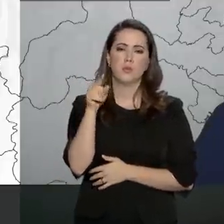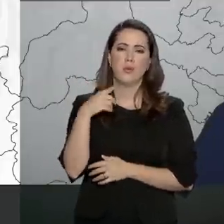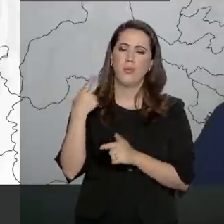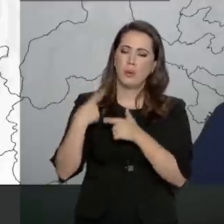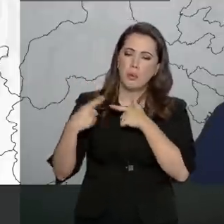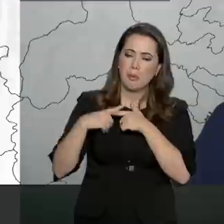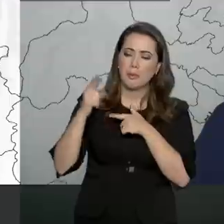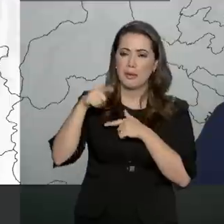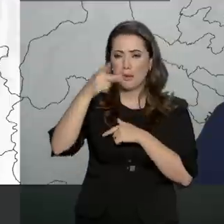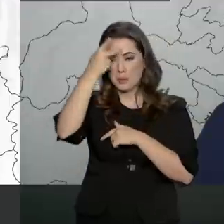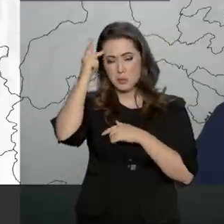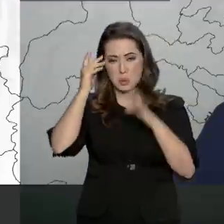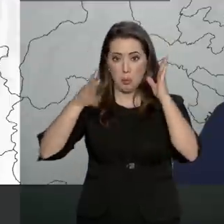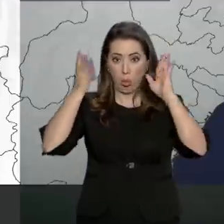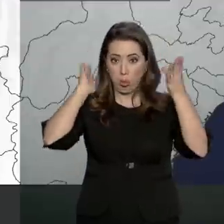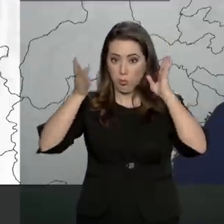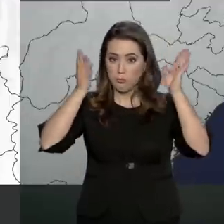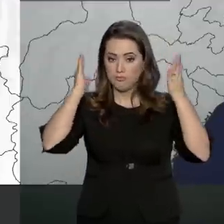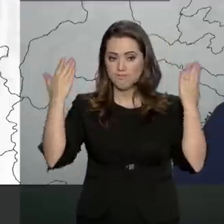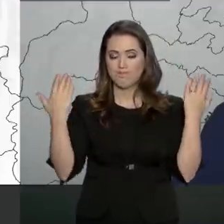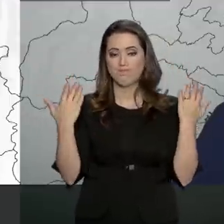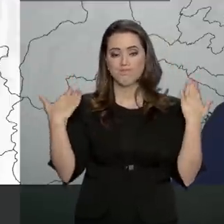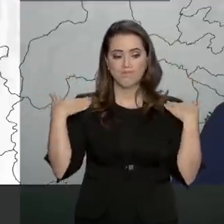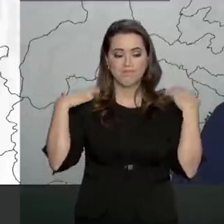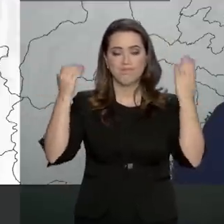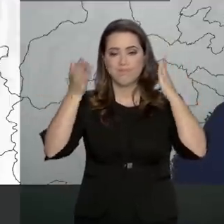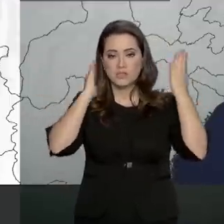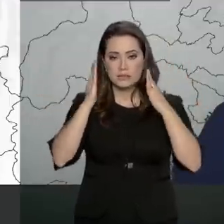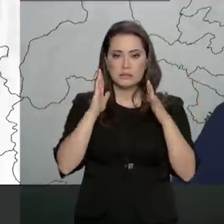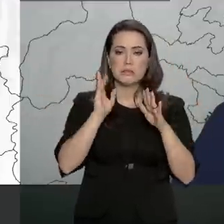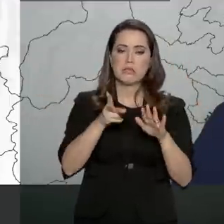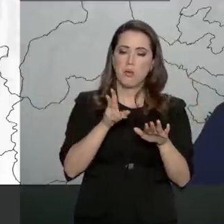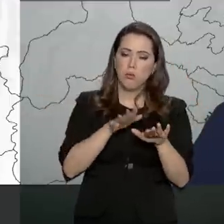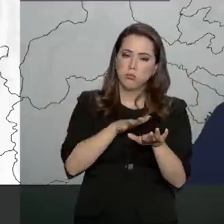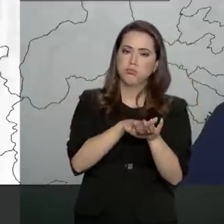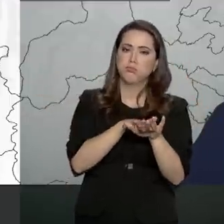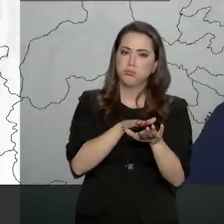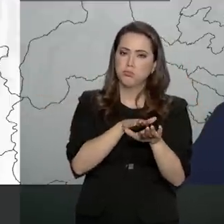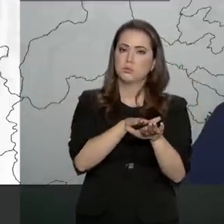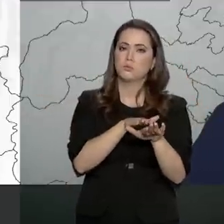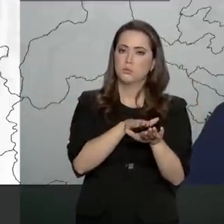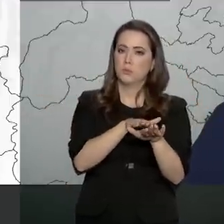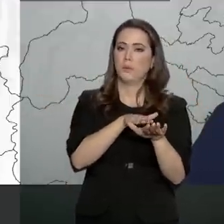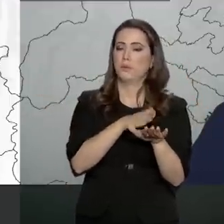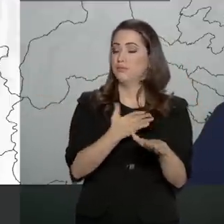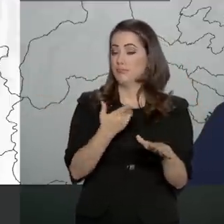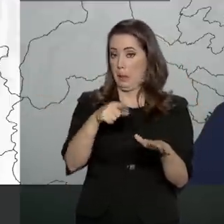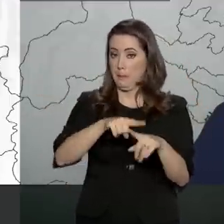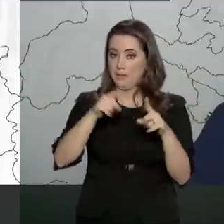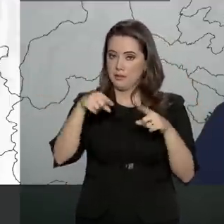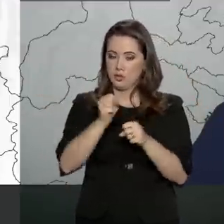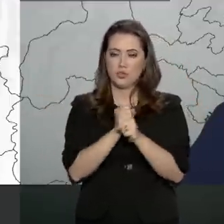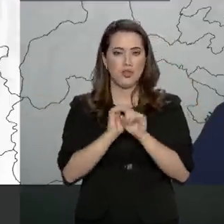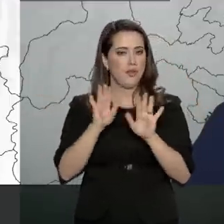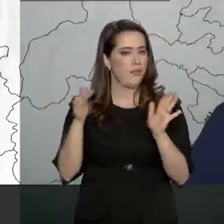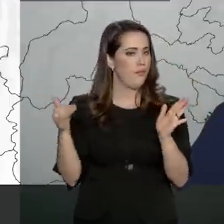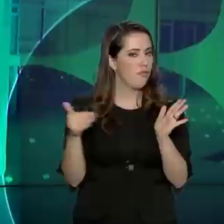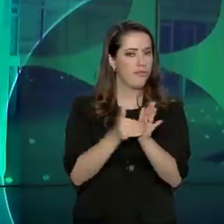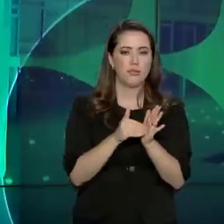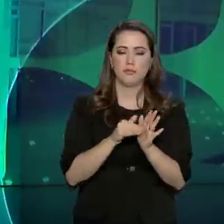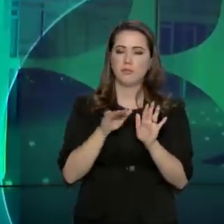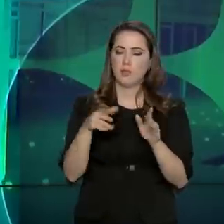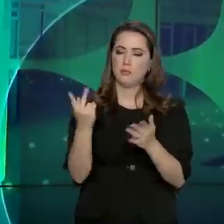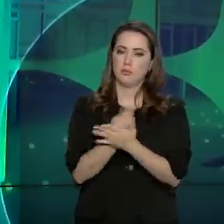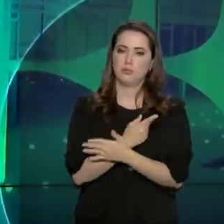tem para os caminhoneiros essas interrupções do trânsito, mas este ano é a última vez que isso ocorrerá.